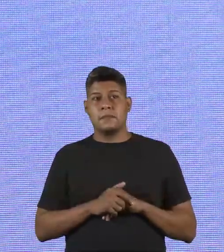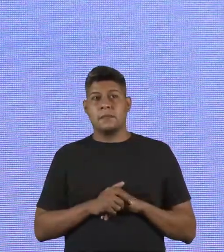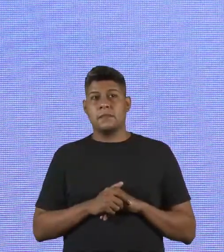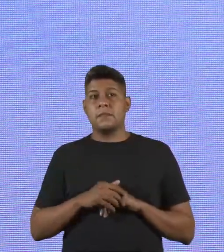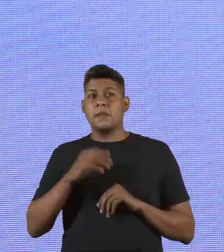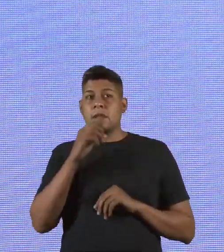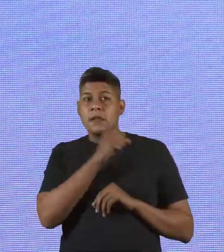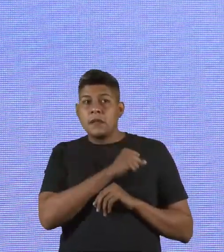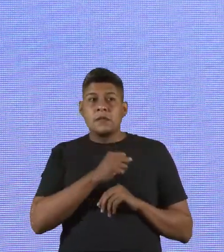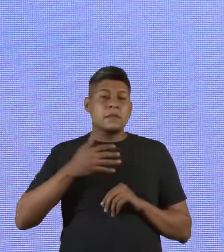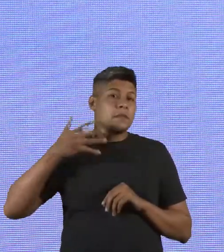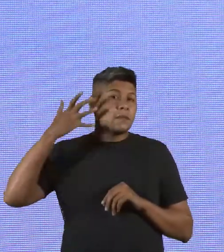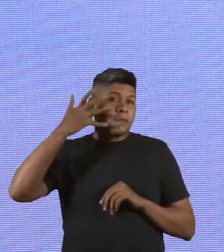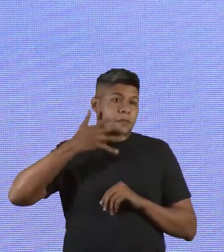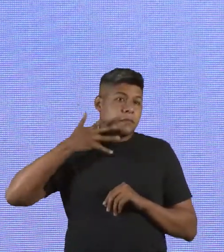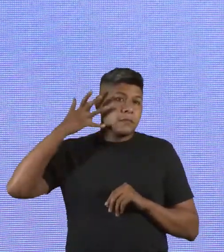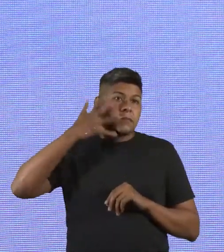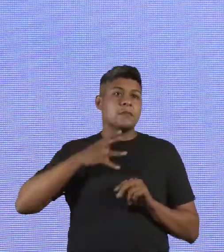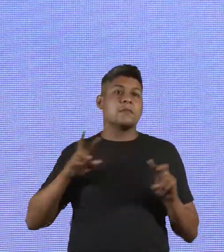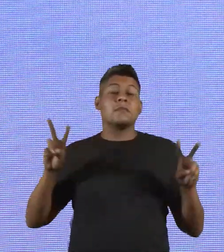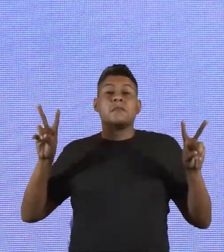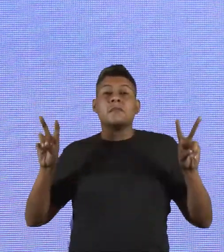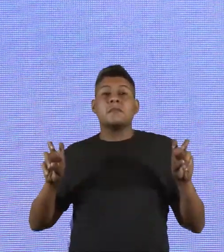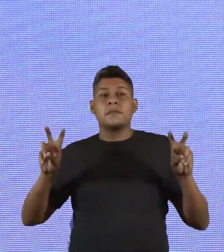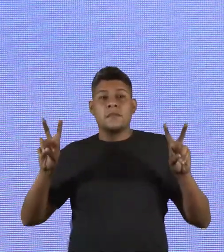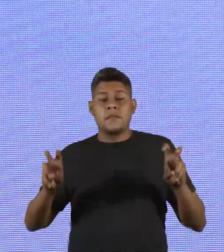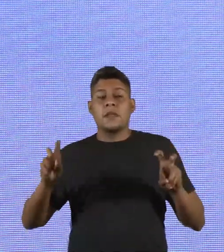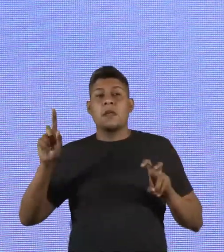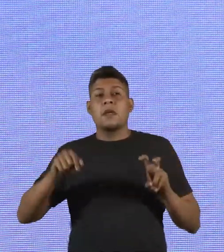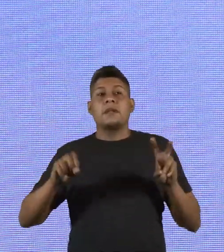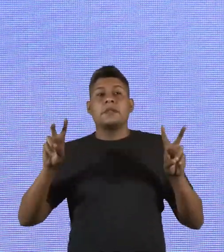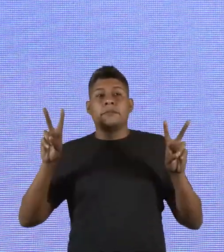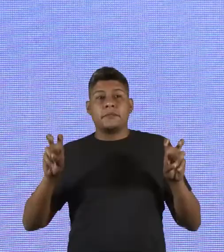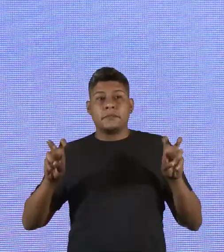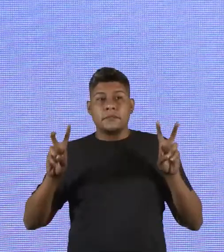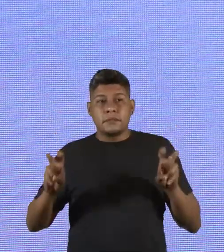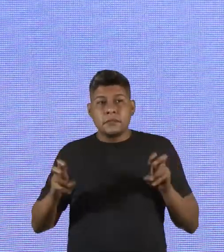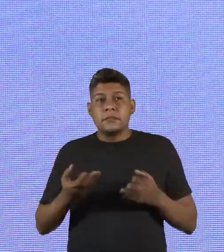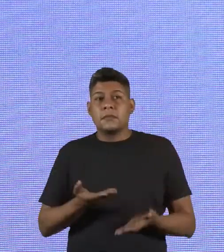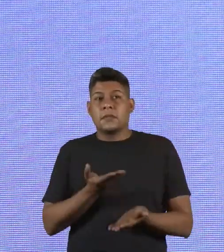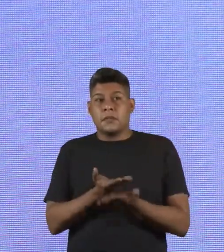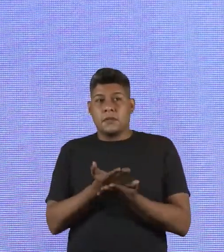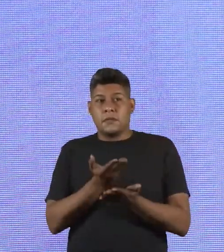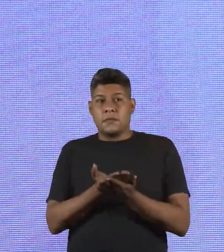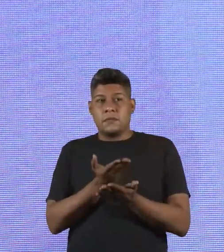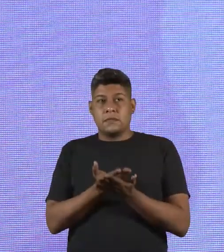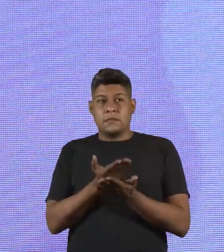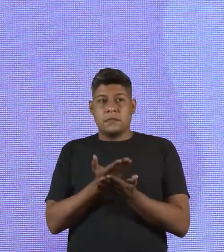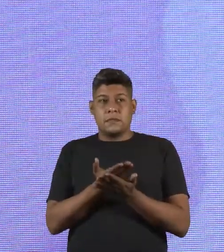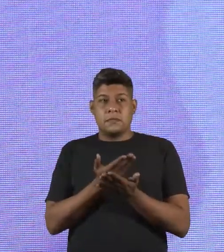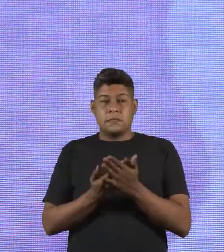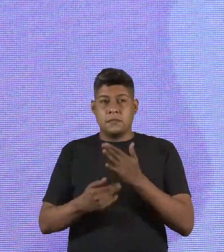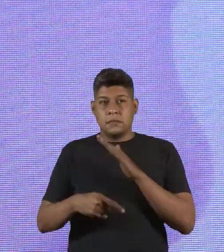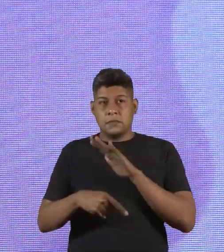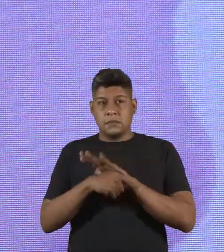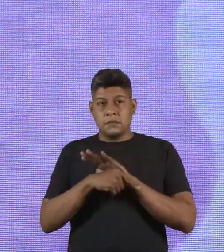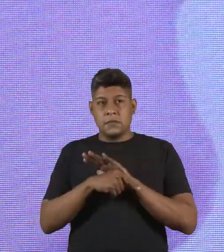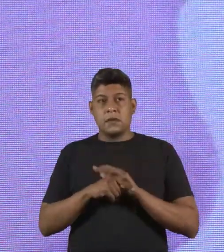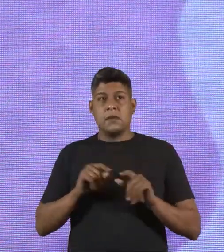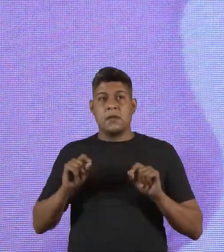breve palestra sobre o tema. Esse é um tema que eu venho me aprofundando nele desde